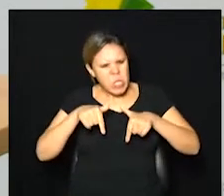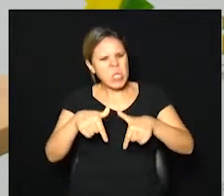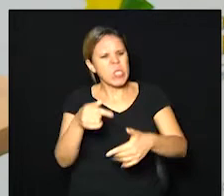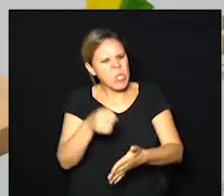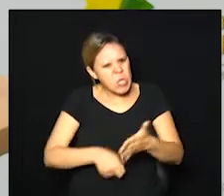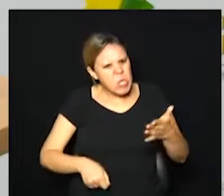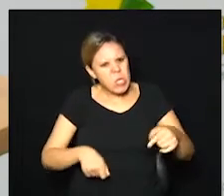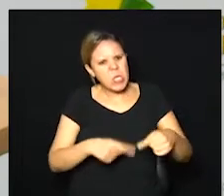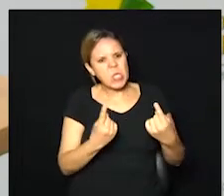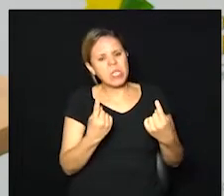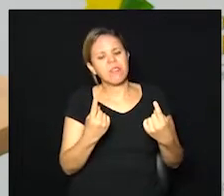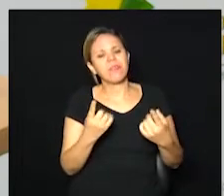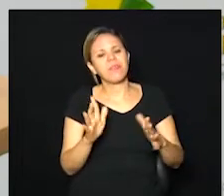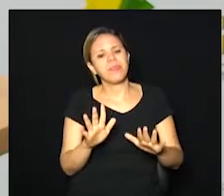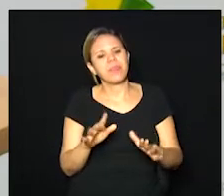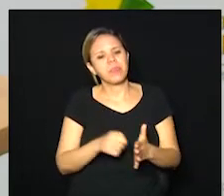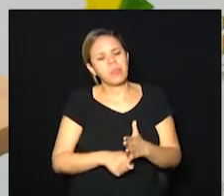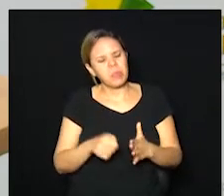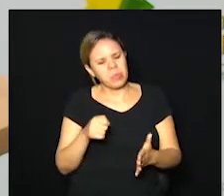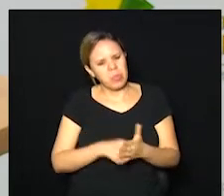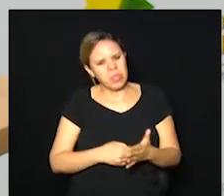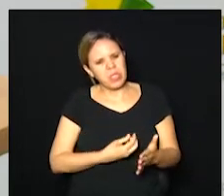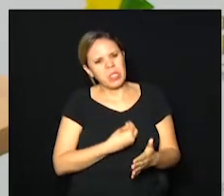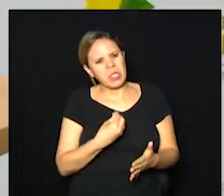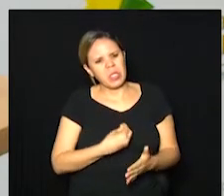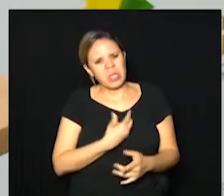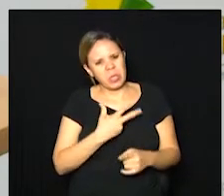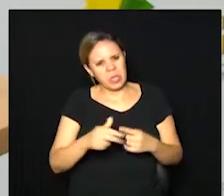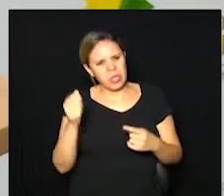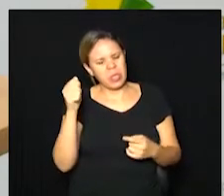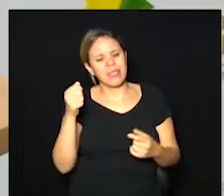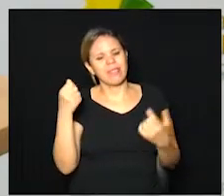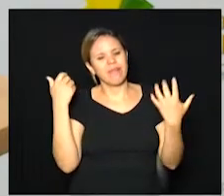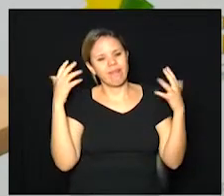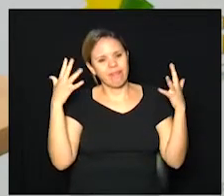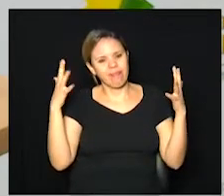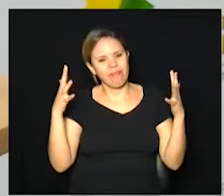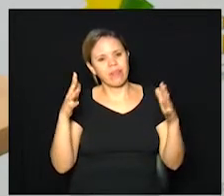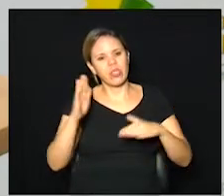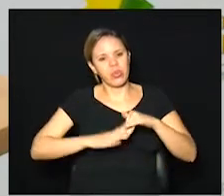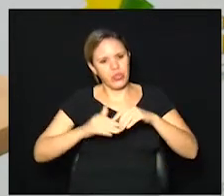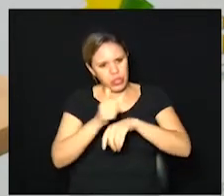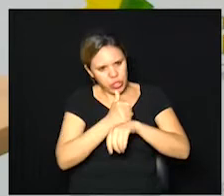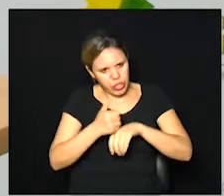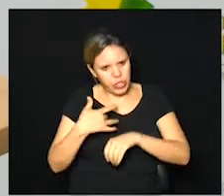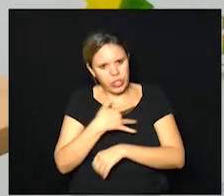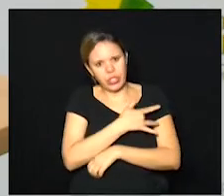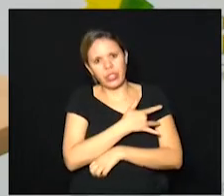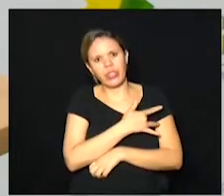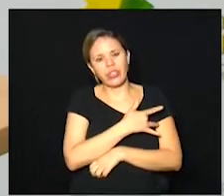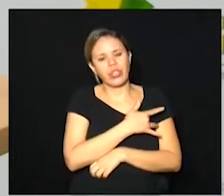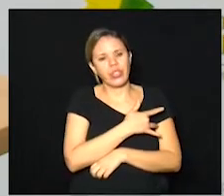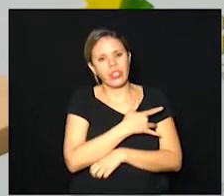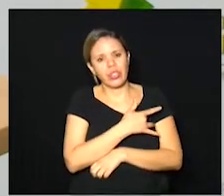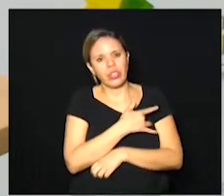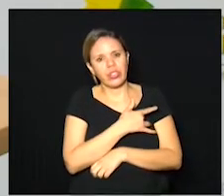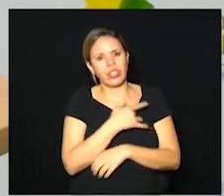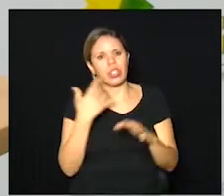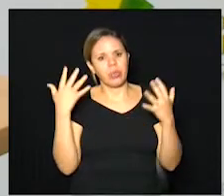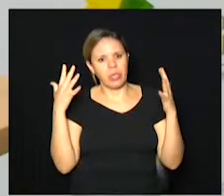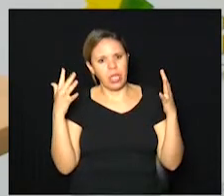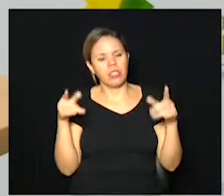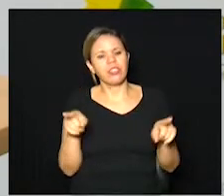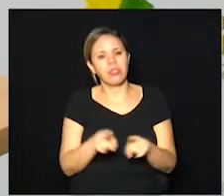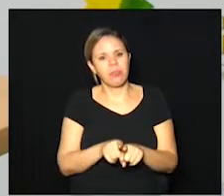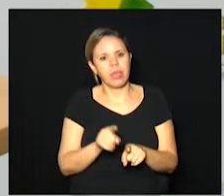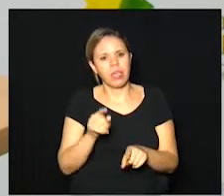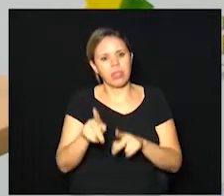um grande desafio, uma luta pela vida. Então, a nossa homenagem aos profissionais de saúde, e as nossas homenagens também